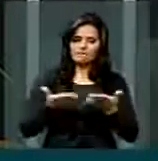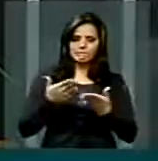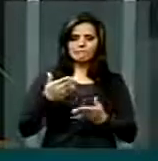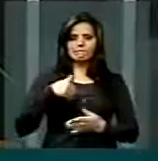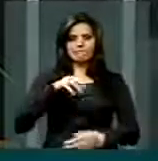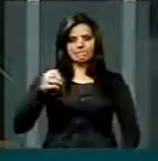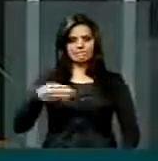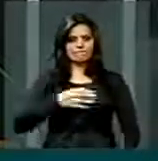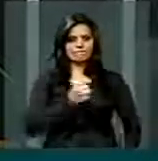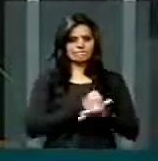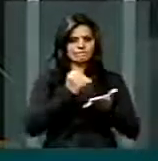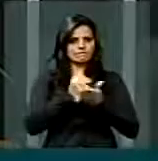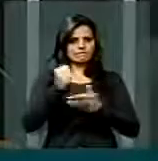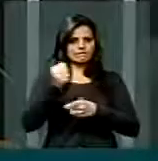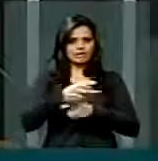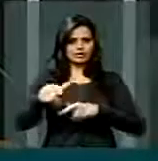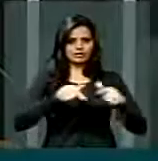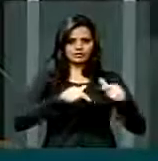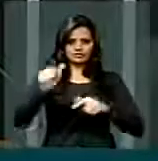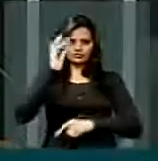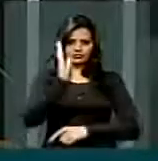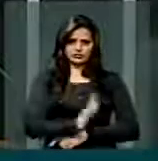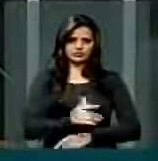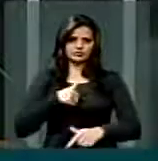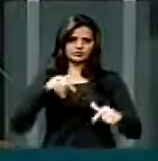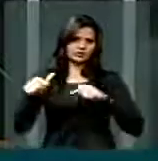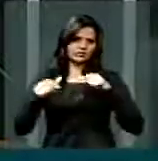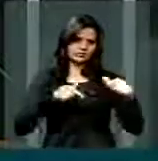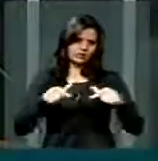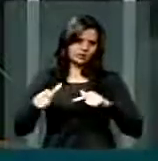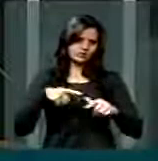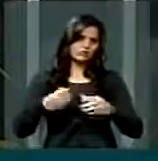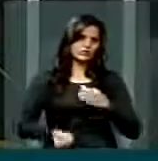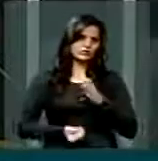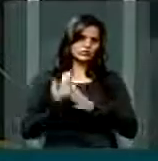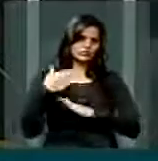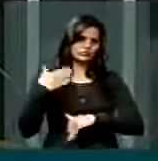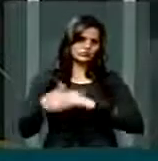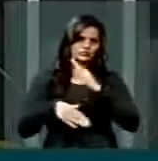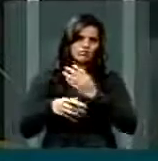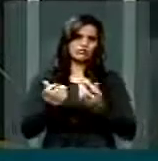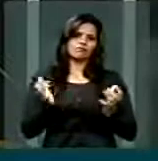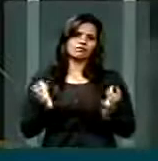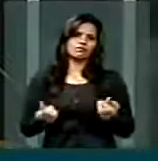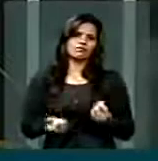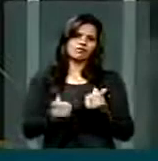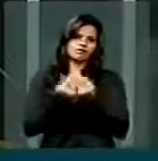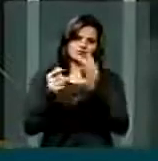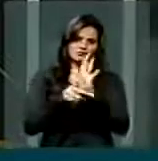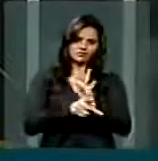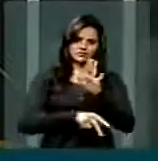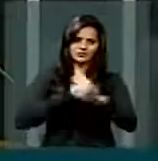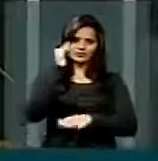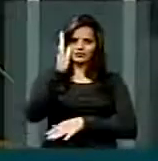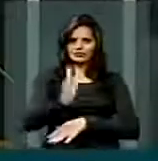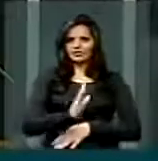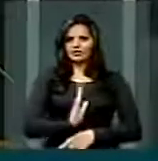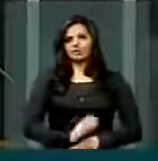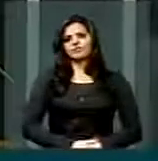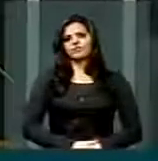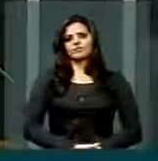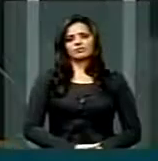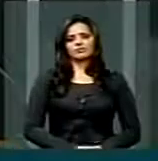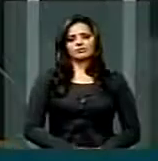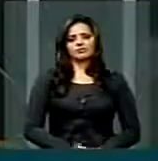nossos trabalhadores brasileiros, que trabalha, que produz a riqueza do nosso país, que